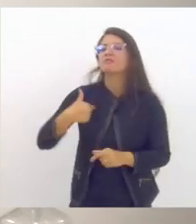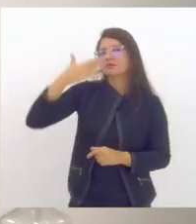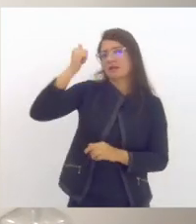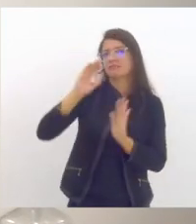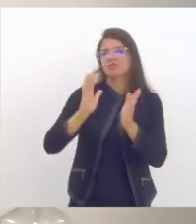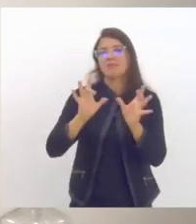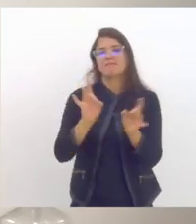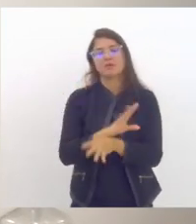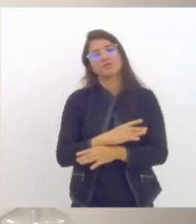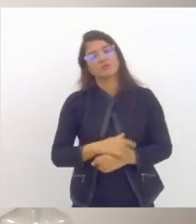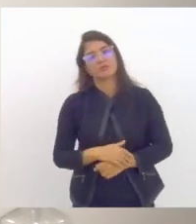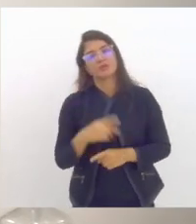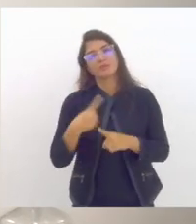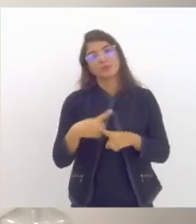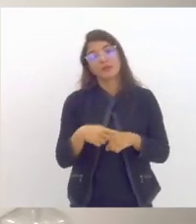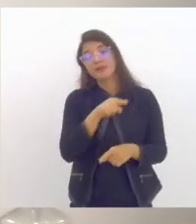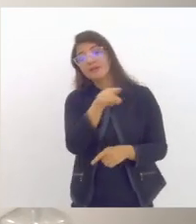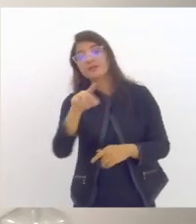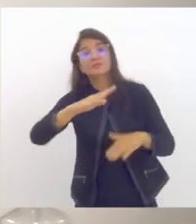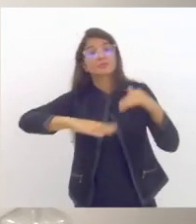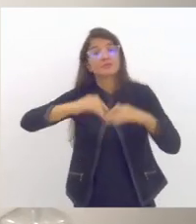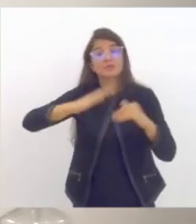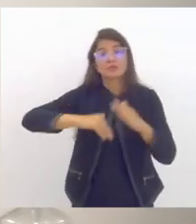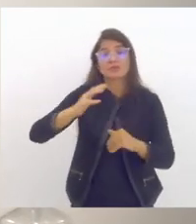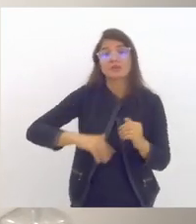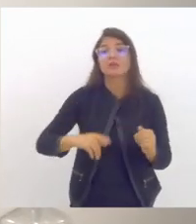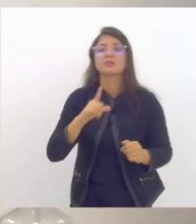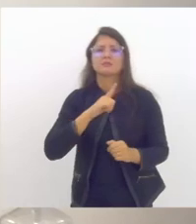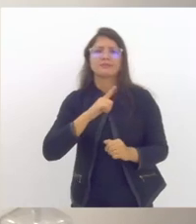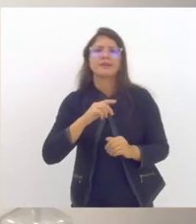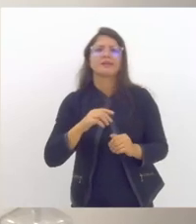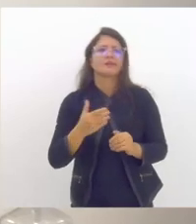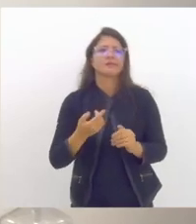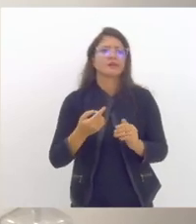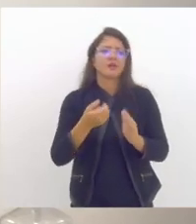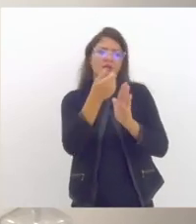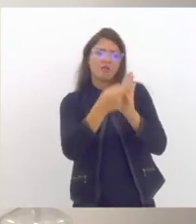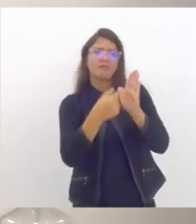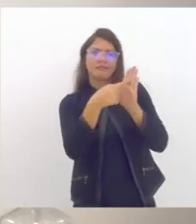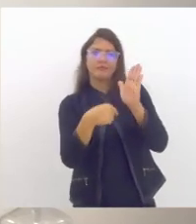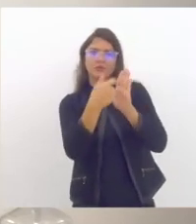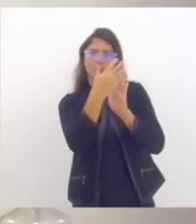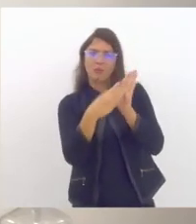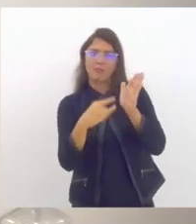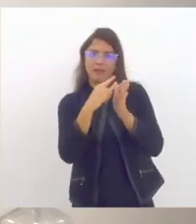só que elas como profissionais que são que tem um código de ética que tem uma formação